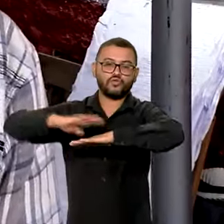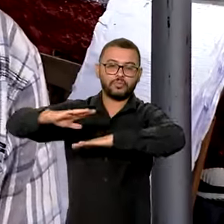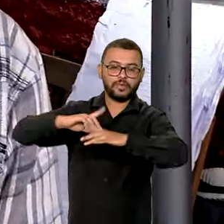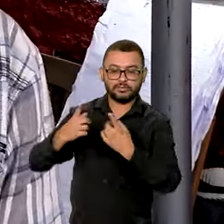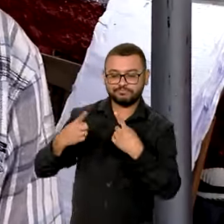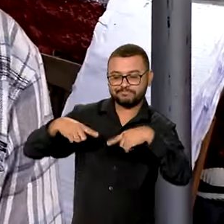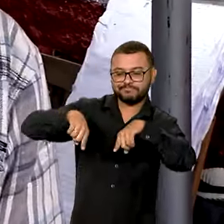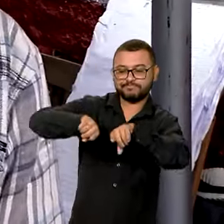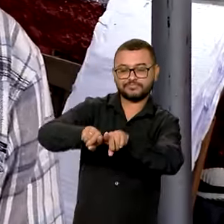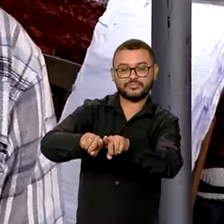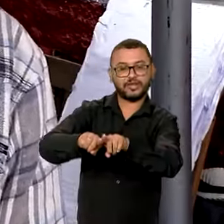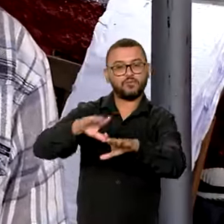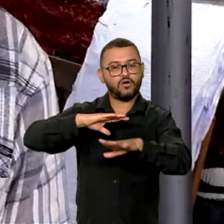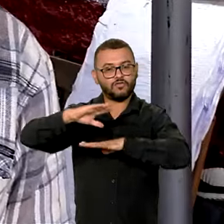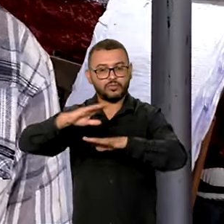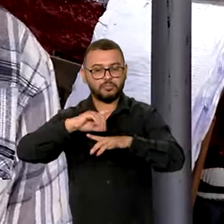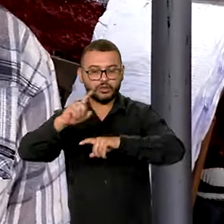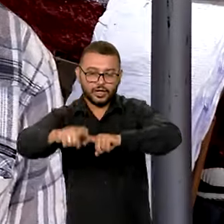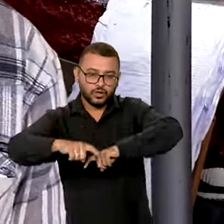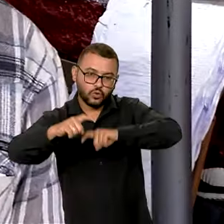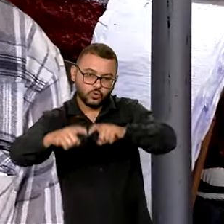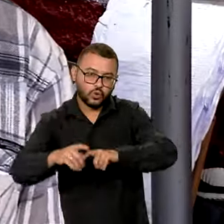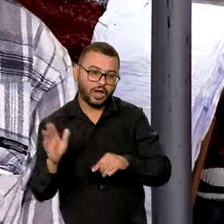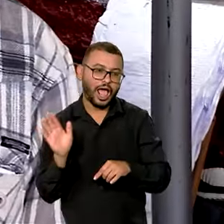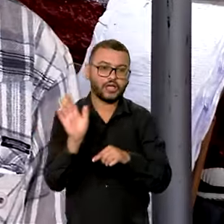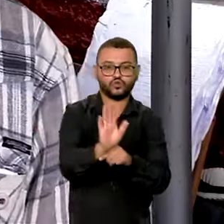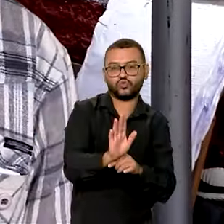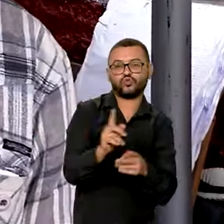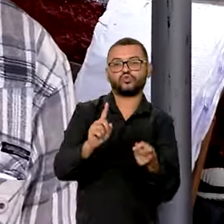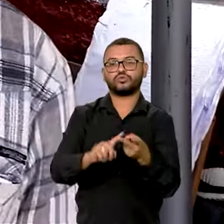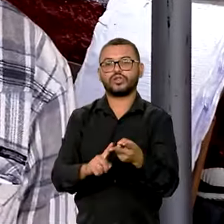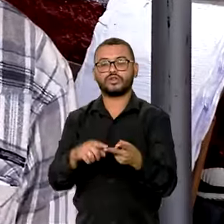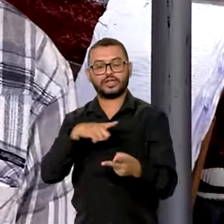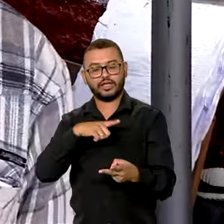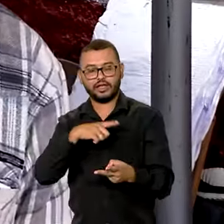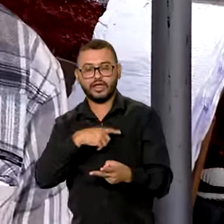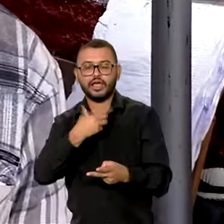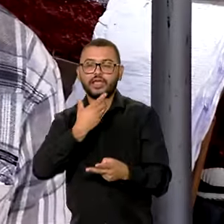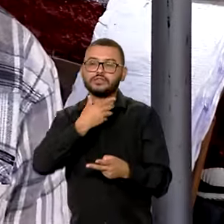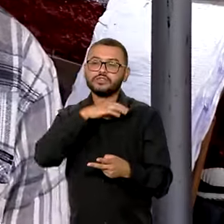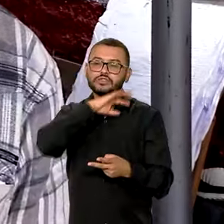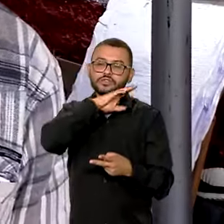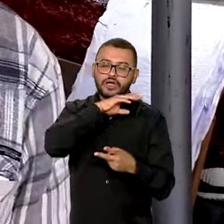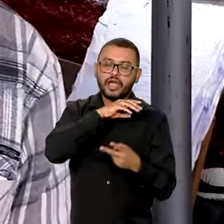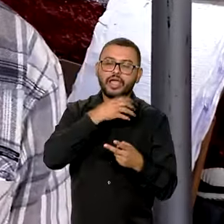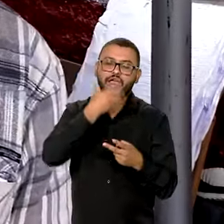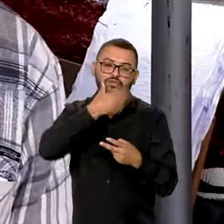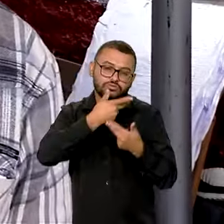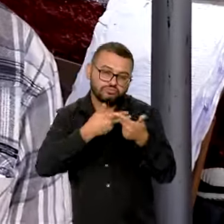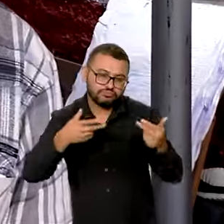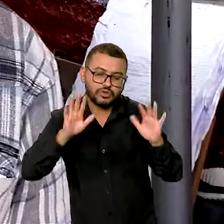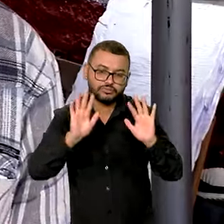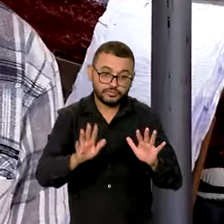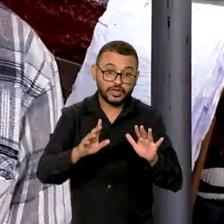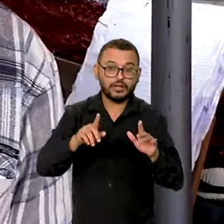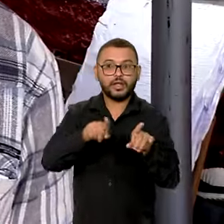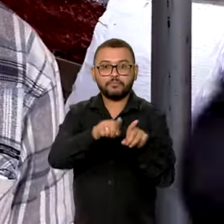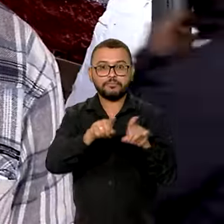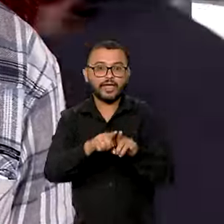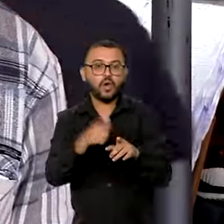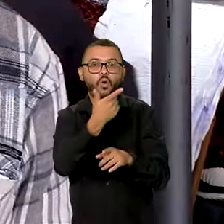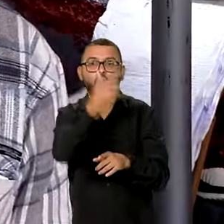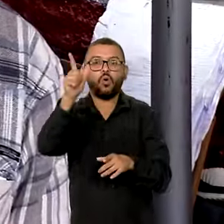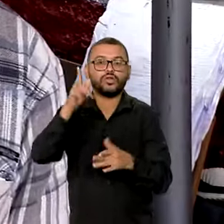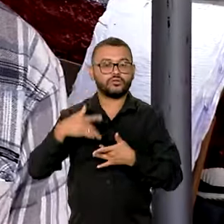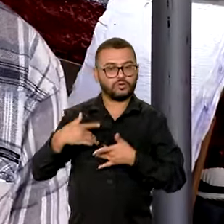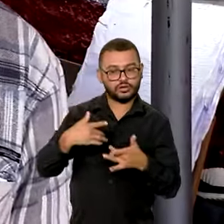através de parceria com movimentos do Pequenos Agricultores, que nos traz os hortifrutis, mas também através de muitas doações. A